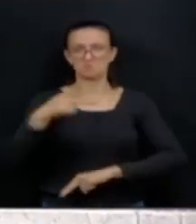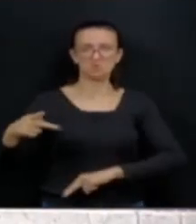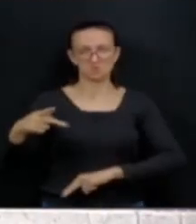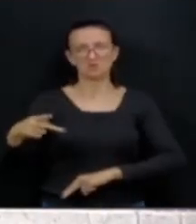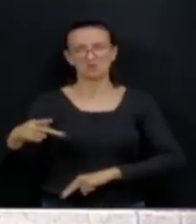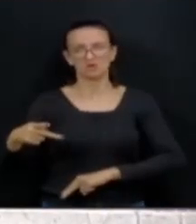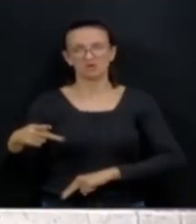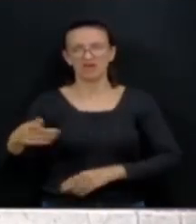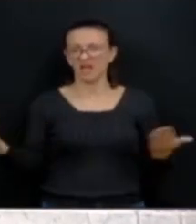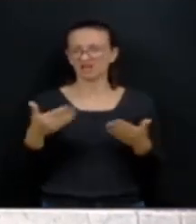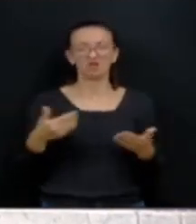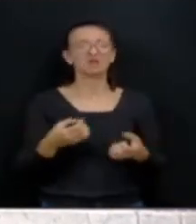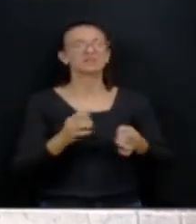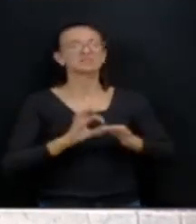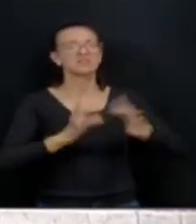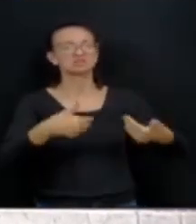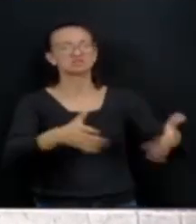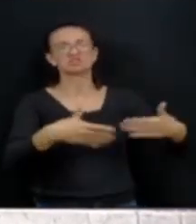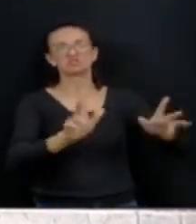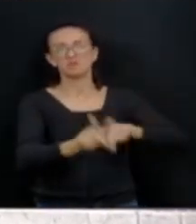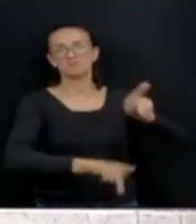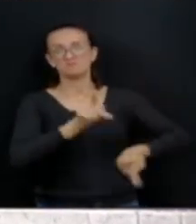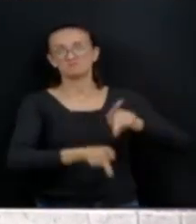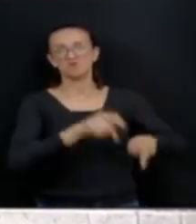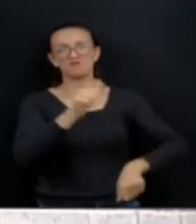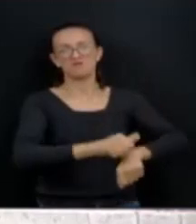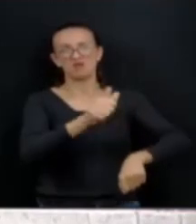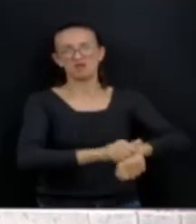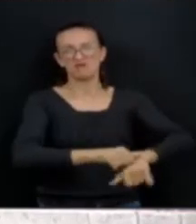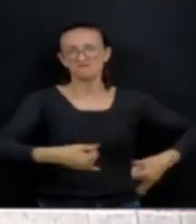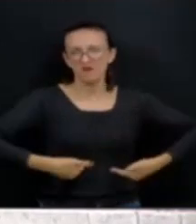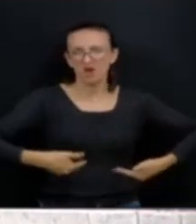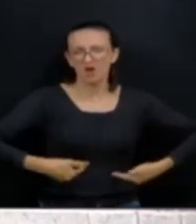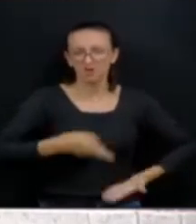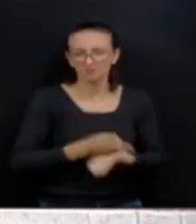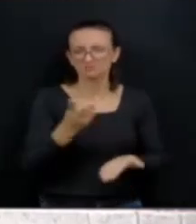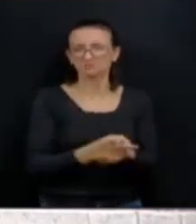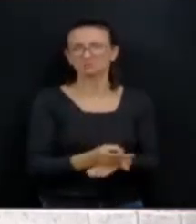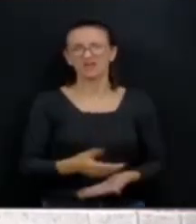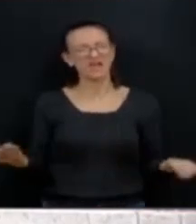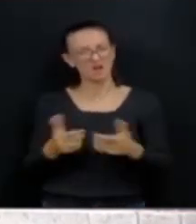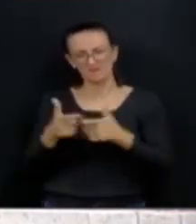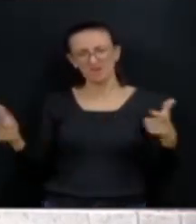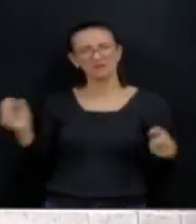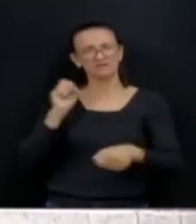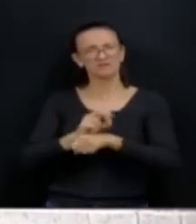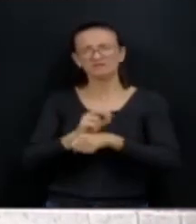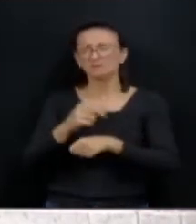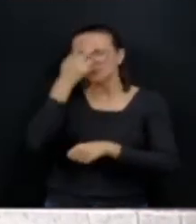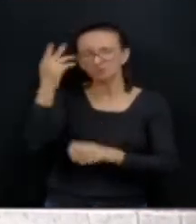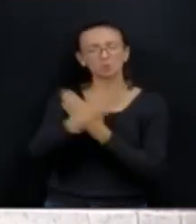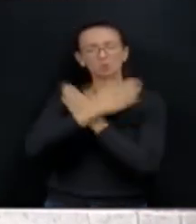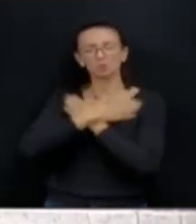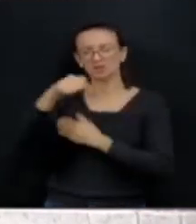para deixar o povo amigo, para as pessoas voltarem a passar fome, para a gente ter o maior número de desempregados da história do Brasil,